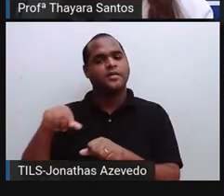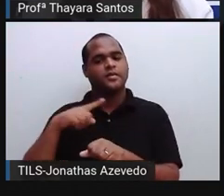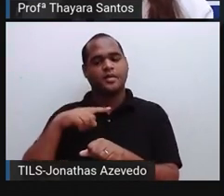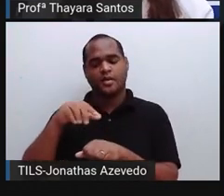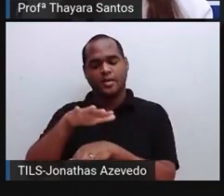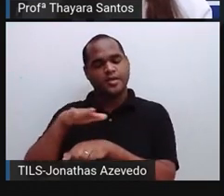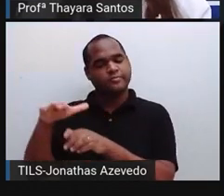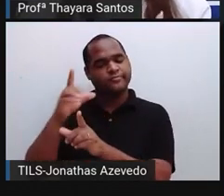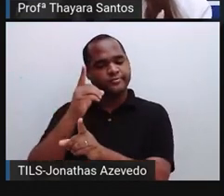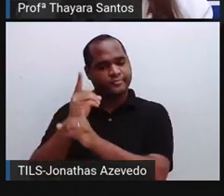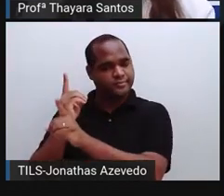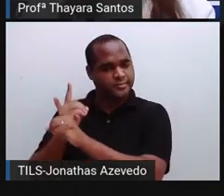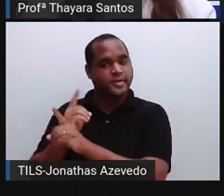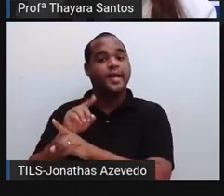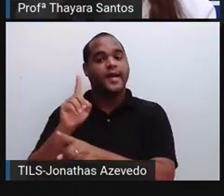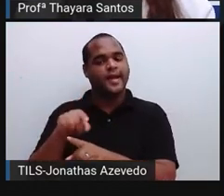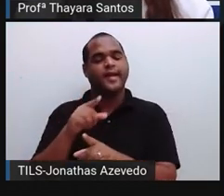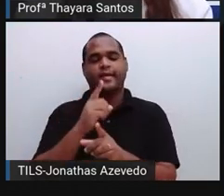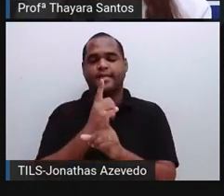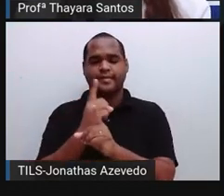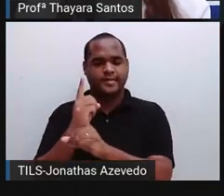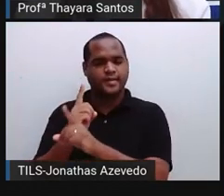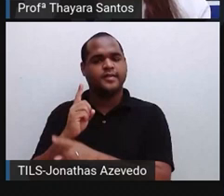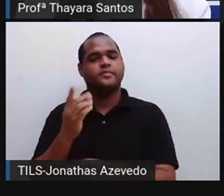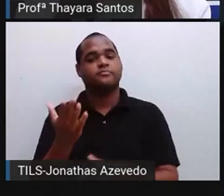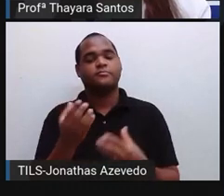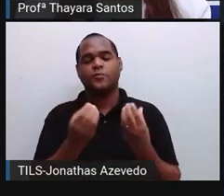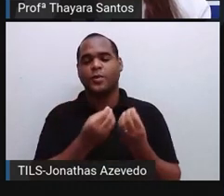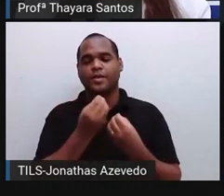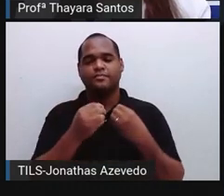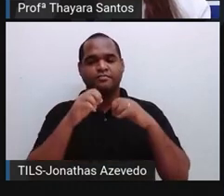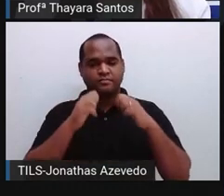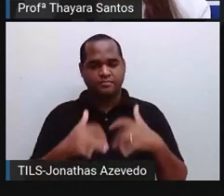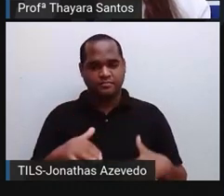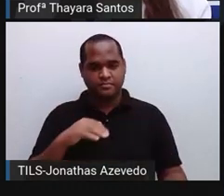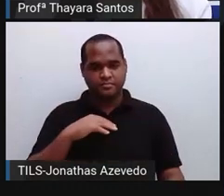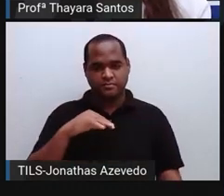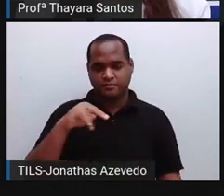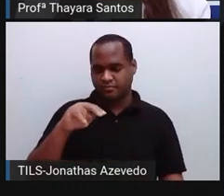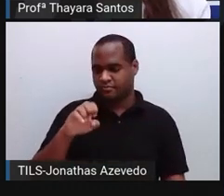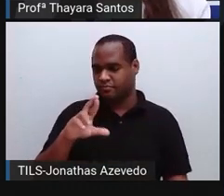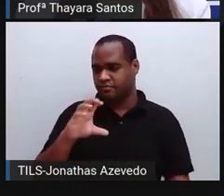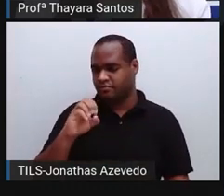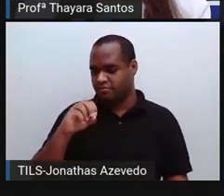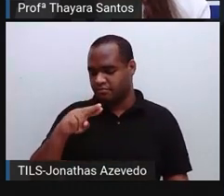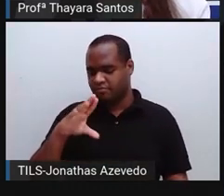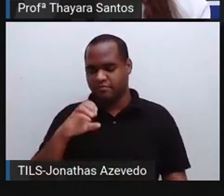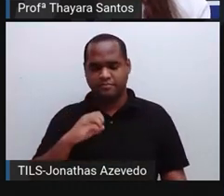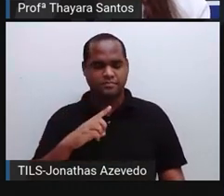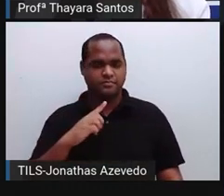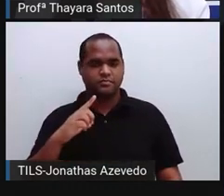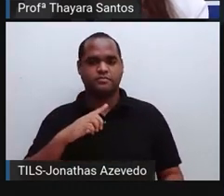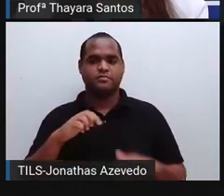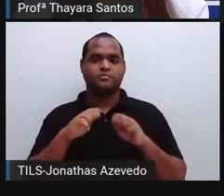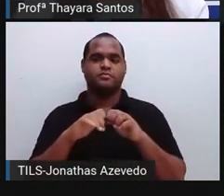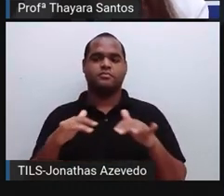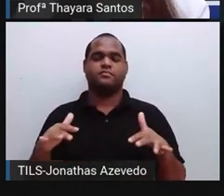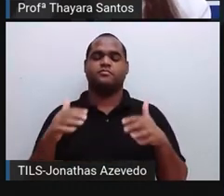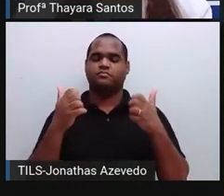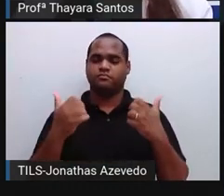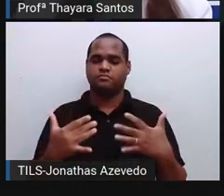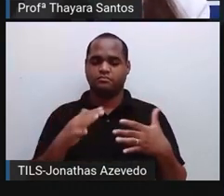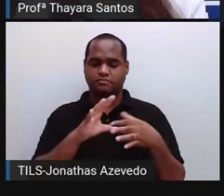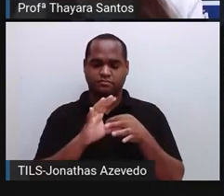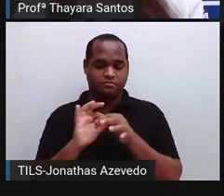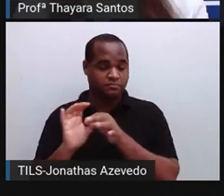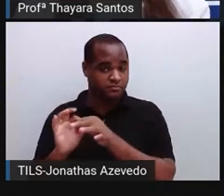encontro entre um neurônio e outro. Aqui a gente tem um neurônio e esse neurônio está se conectando com o outro neurônio. Tem uma